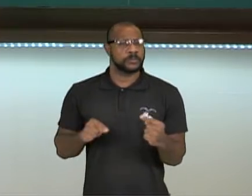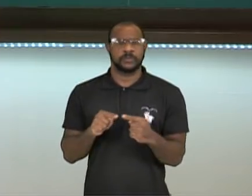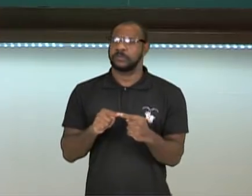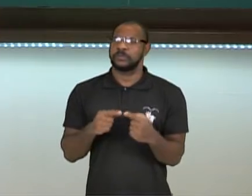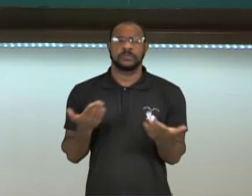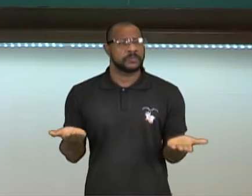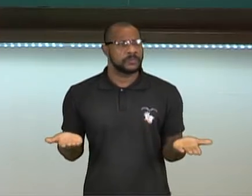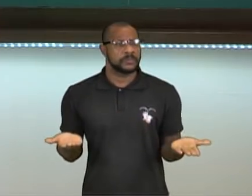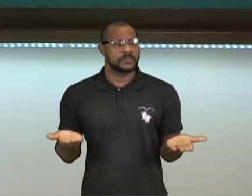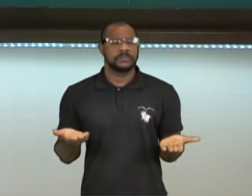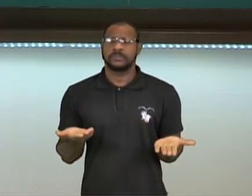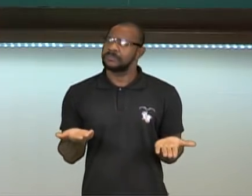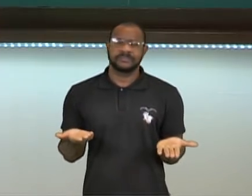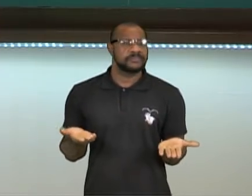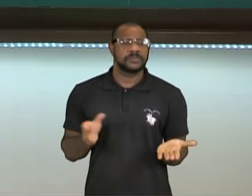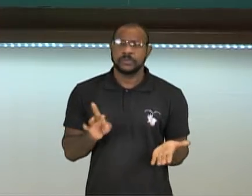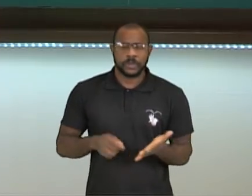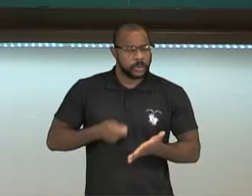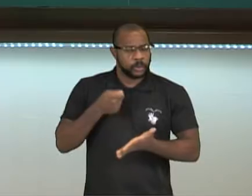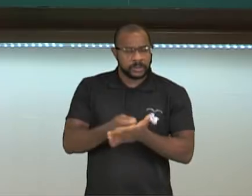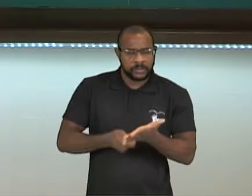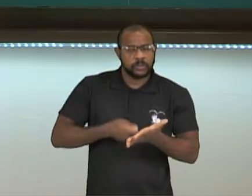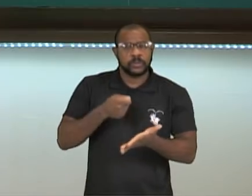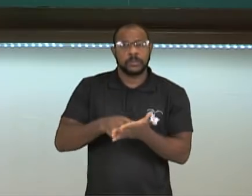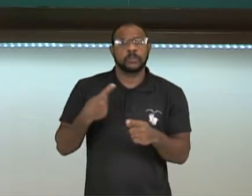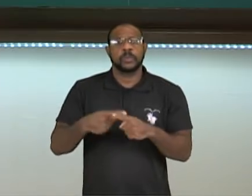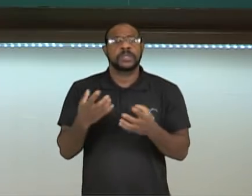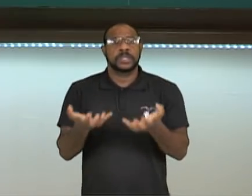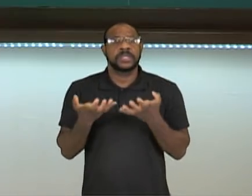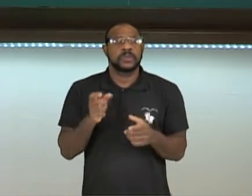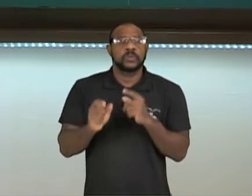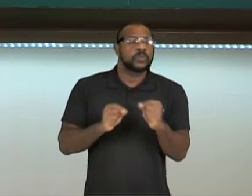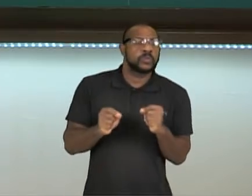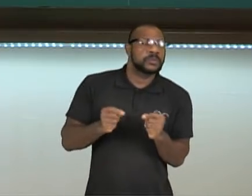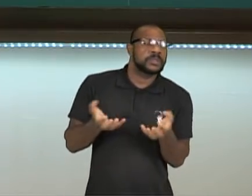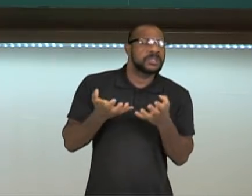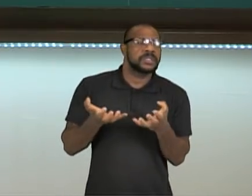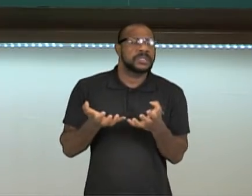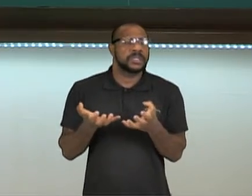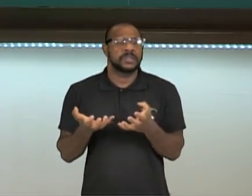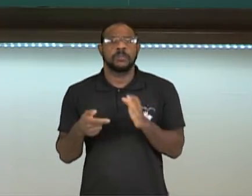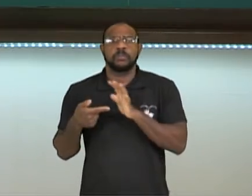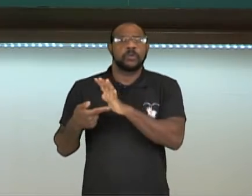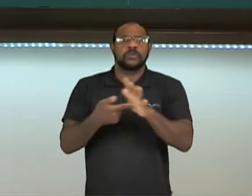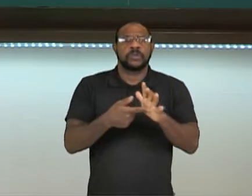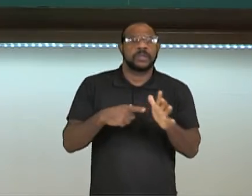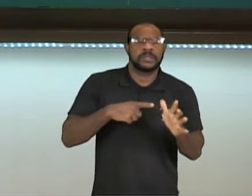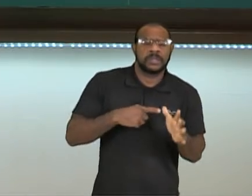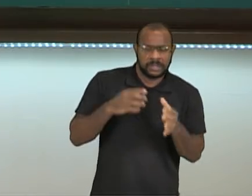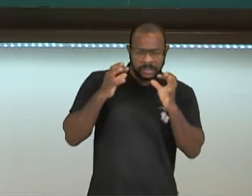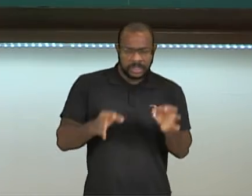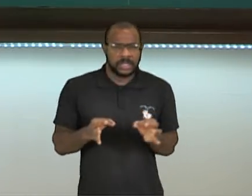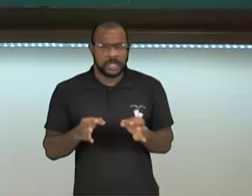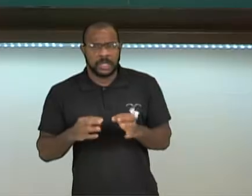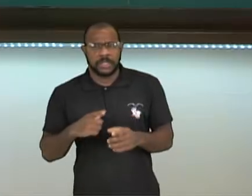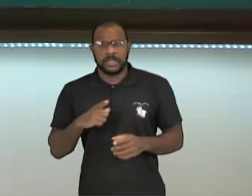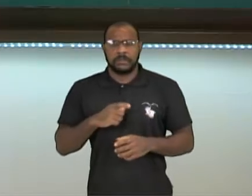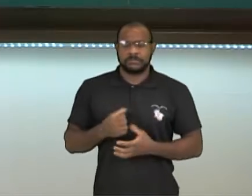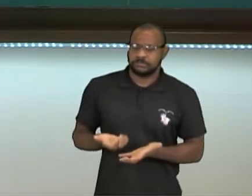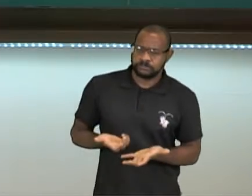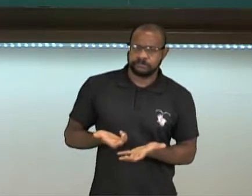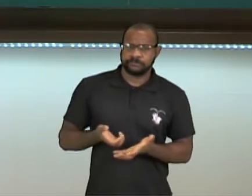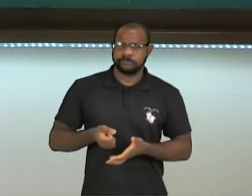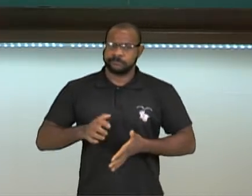FARC. Eles simplesmente lutavam porque eles queriam cometer atentados e mostrar que eles estavam aí no cenário internacional.